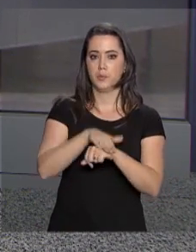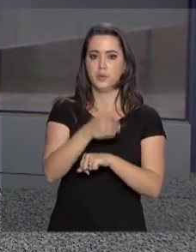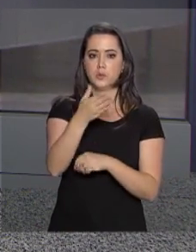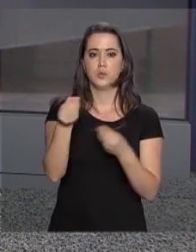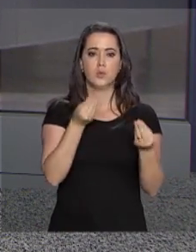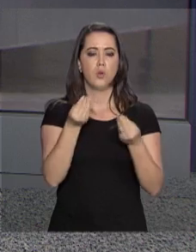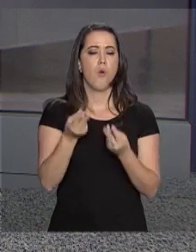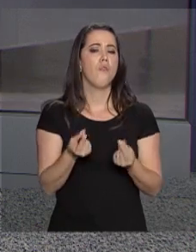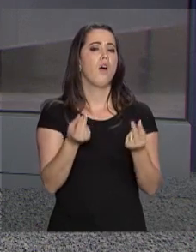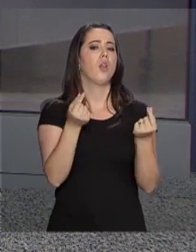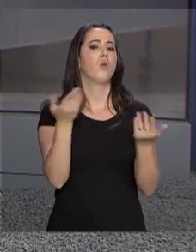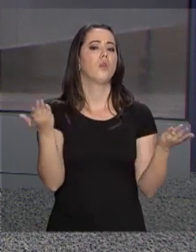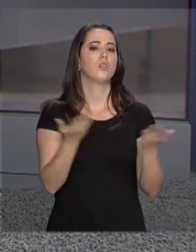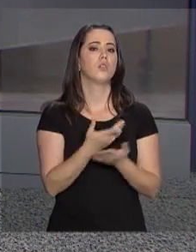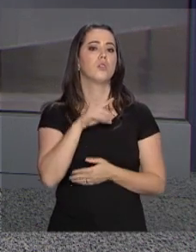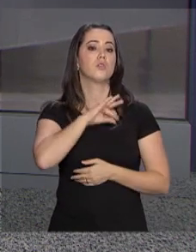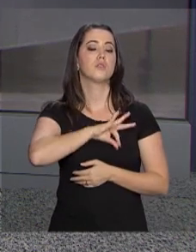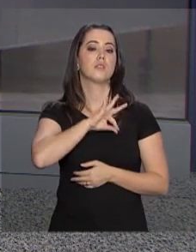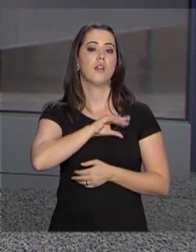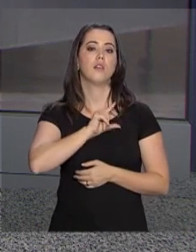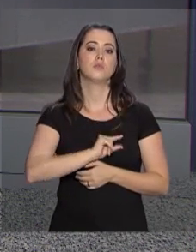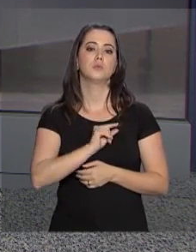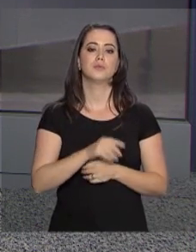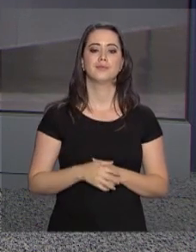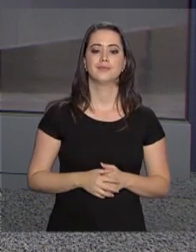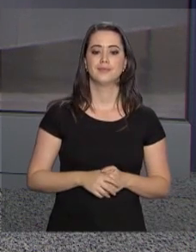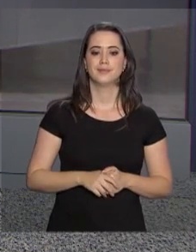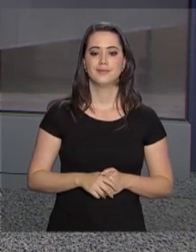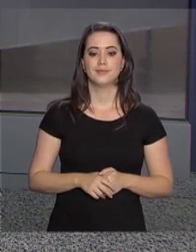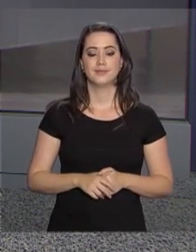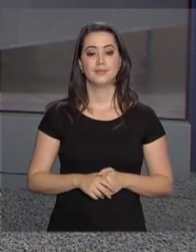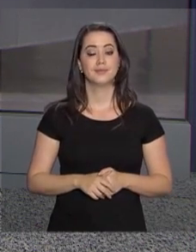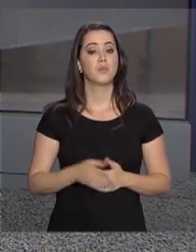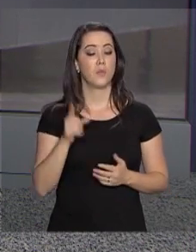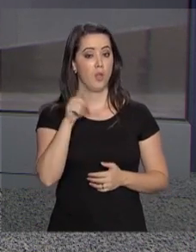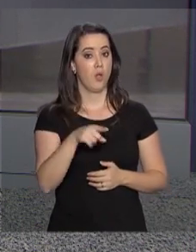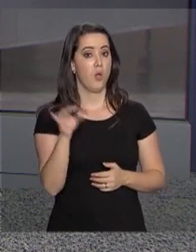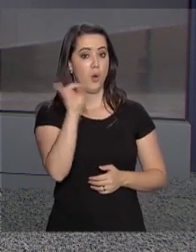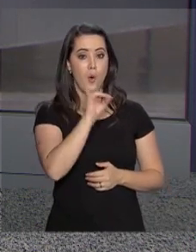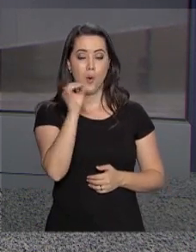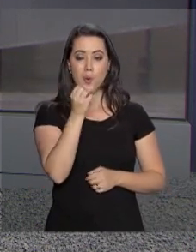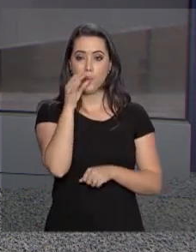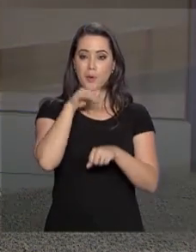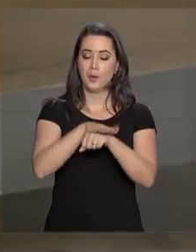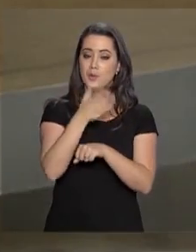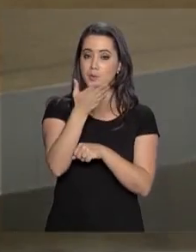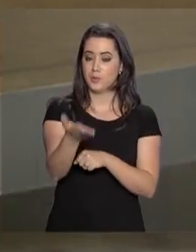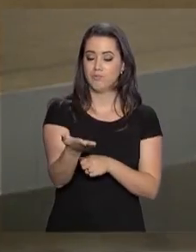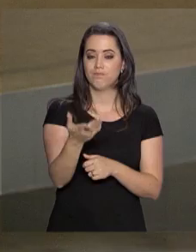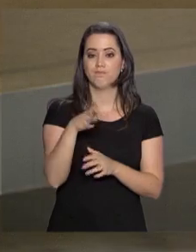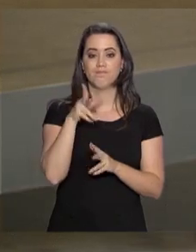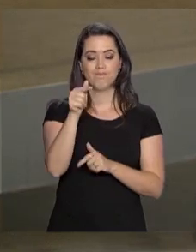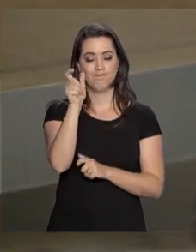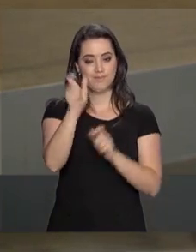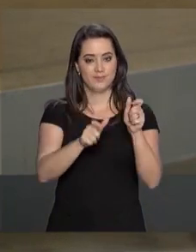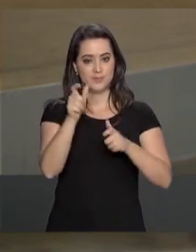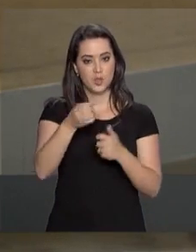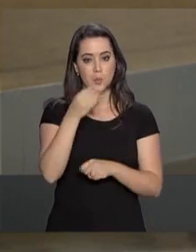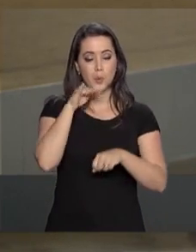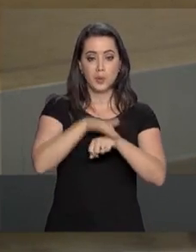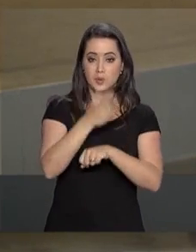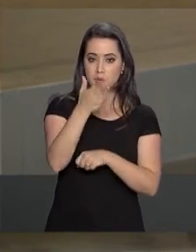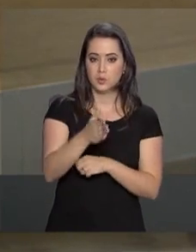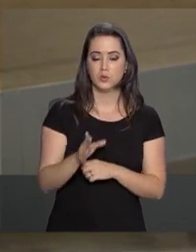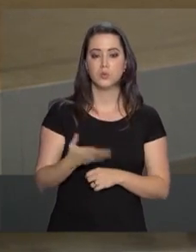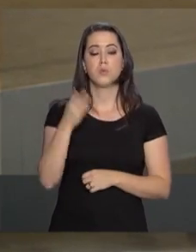novo valor do salário mínimo? É a pergunta que não quer calar. Oi, Jaime. Boa noite para você. Boa noite a todos. Pois é, esse aumento